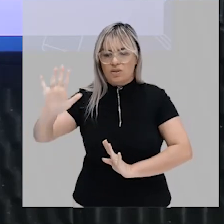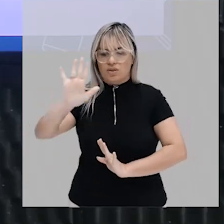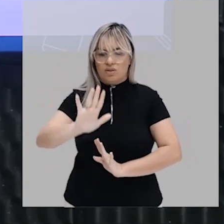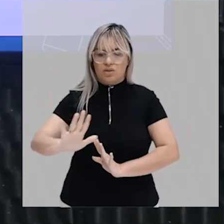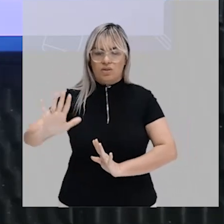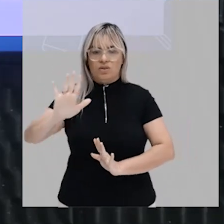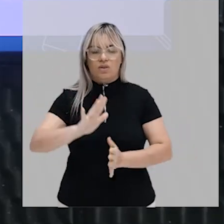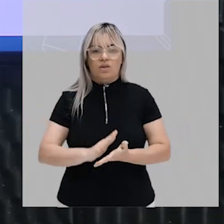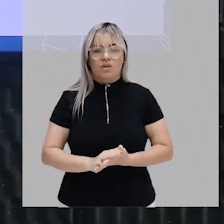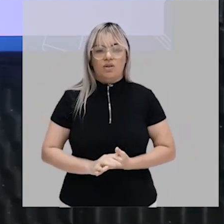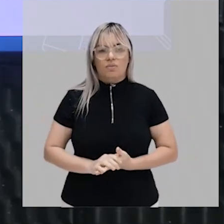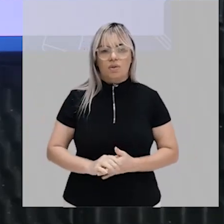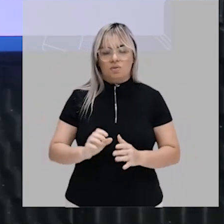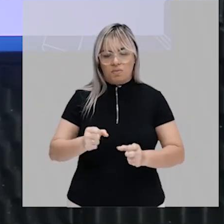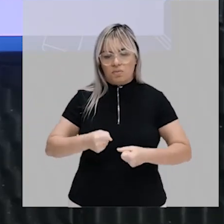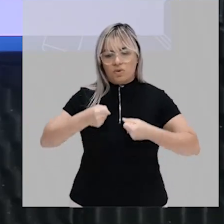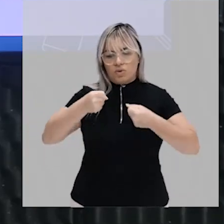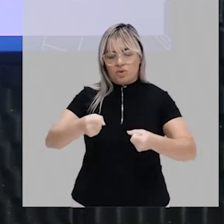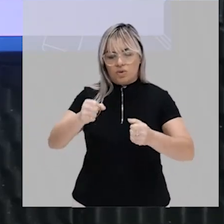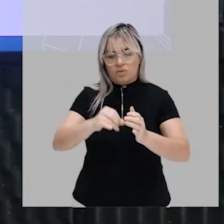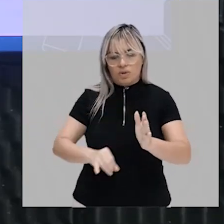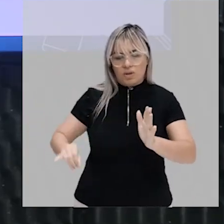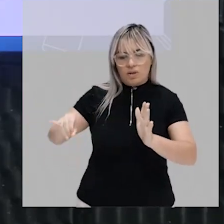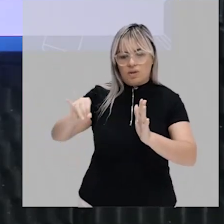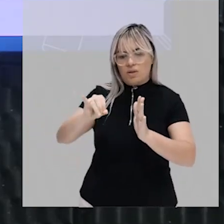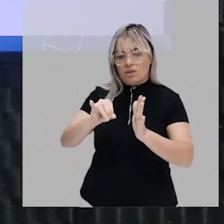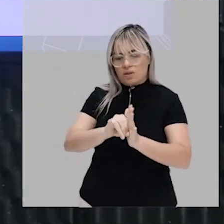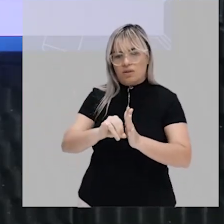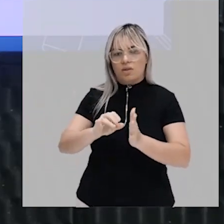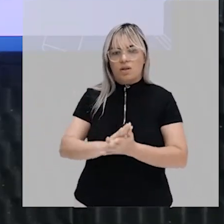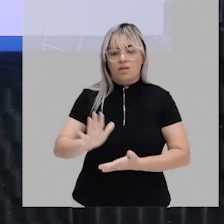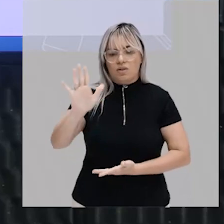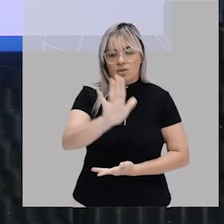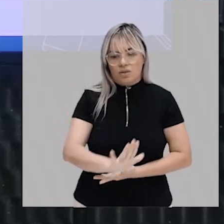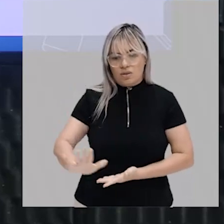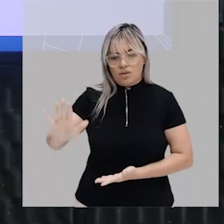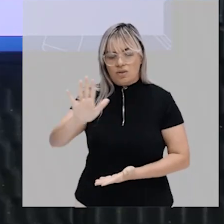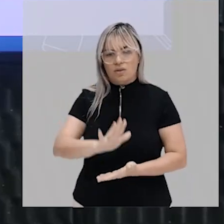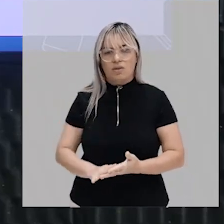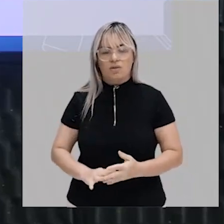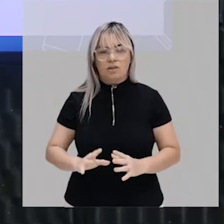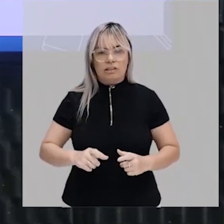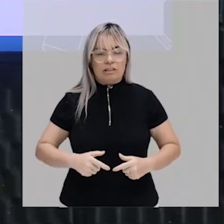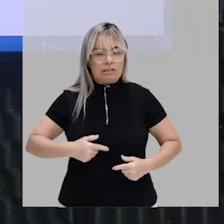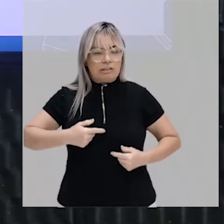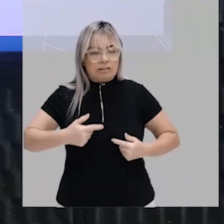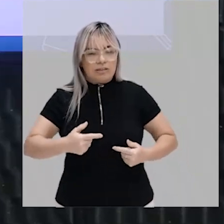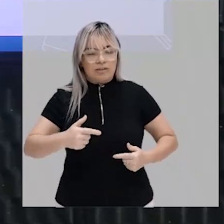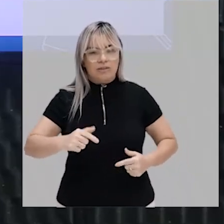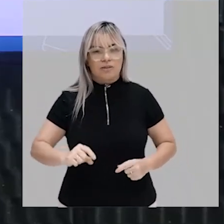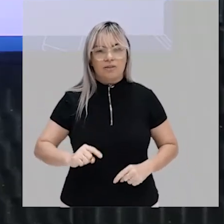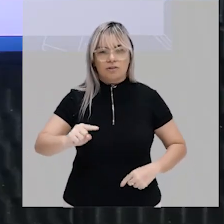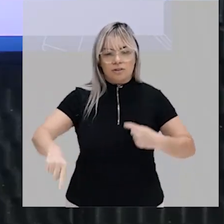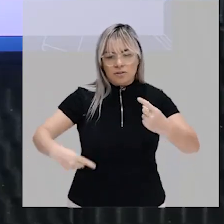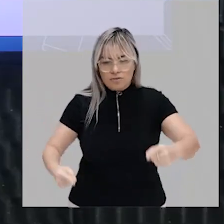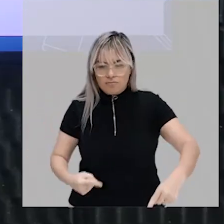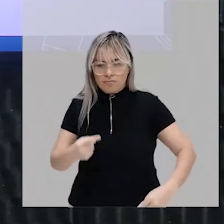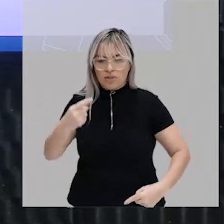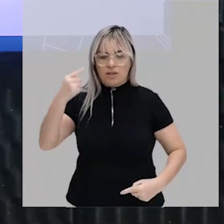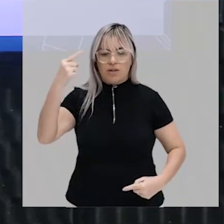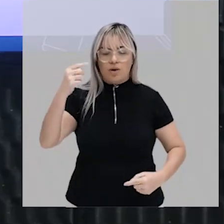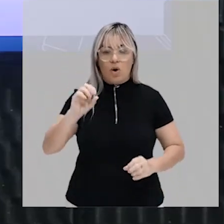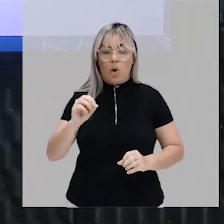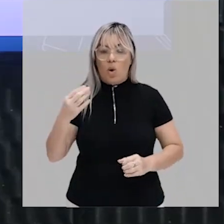identidade nacional na tentativa de superar ou camuflar as diferenças